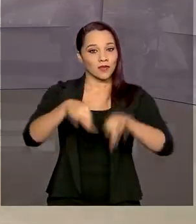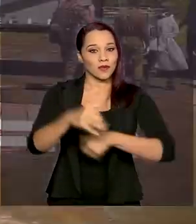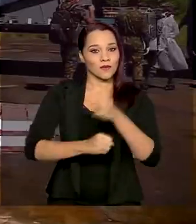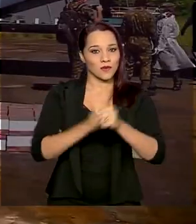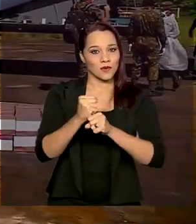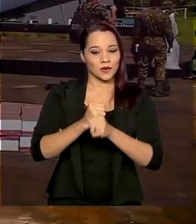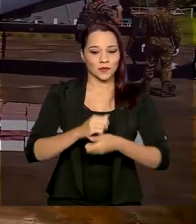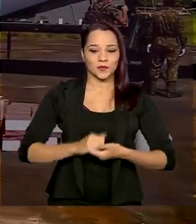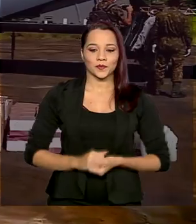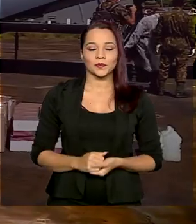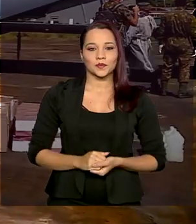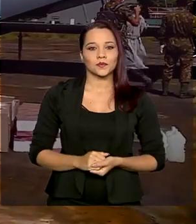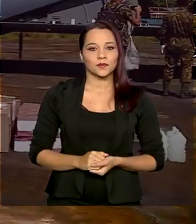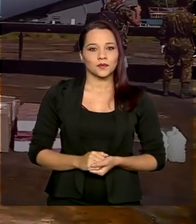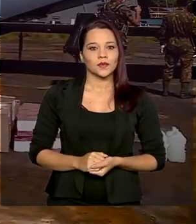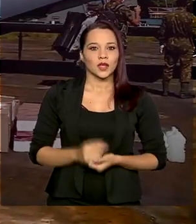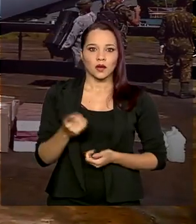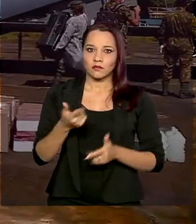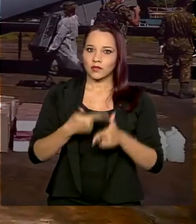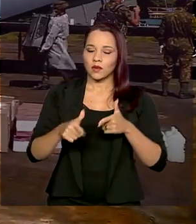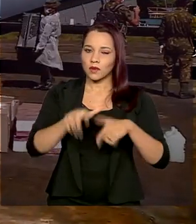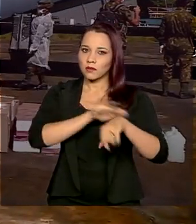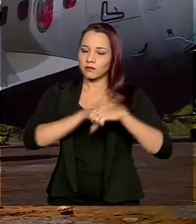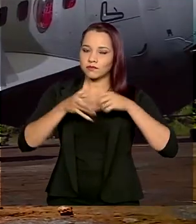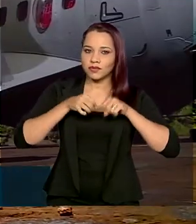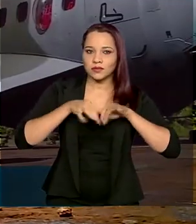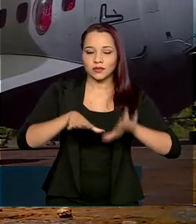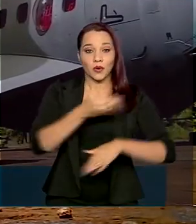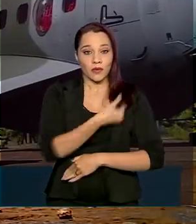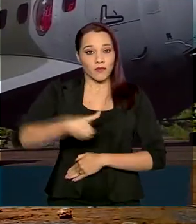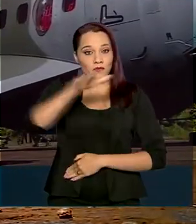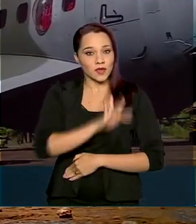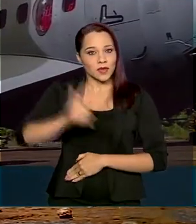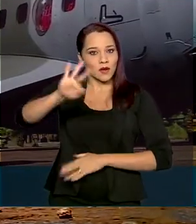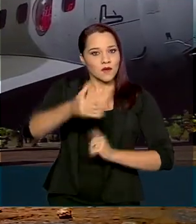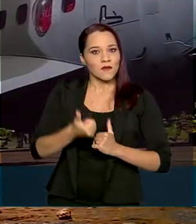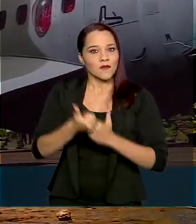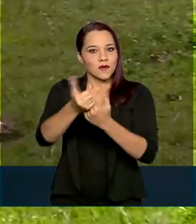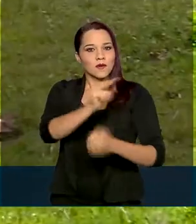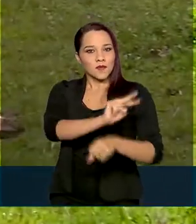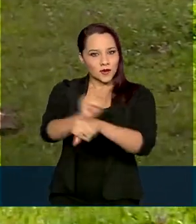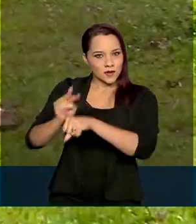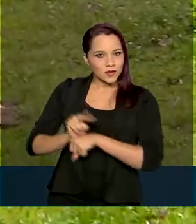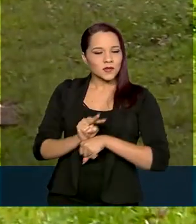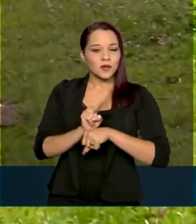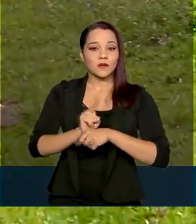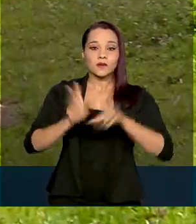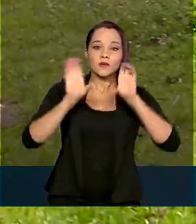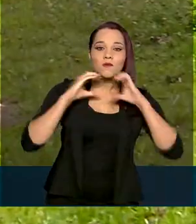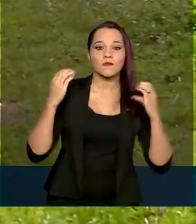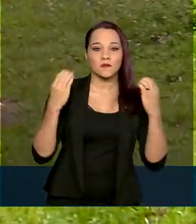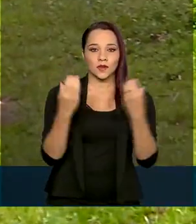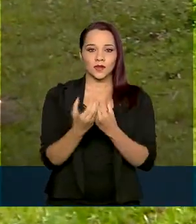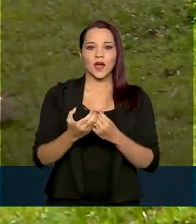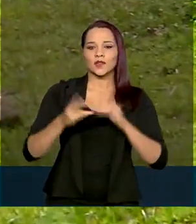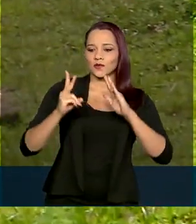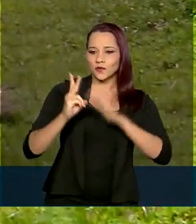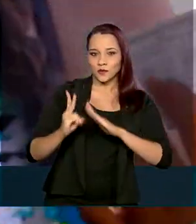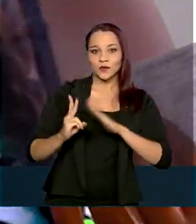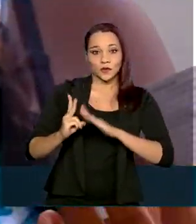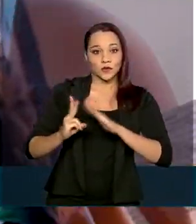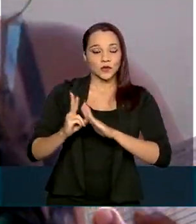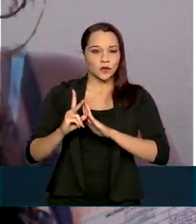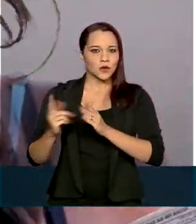Com a pandemia, o governo federal reforçou a proteção das comunidades indígenas